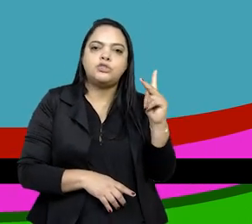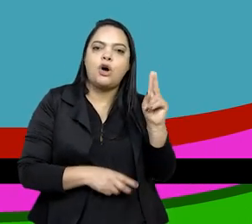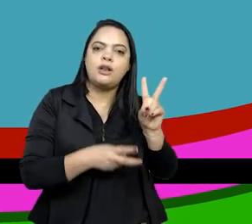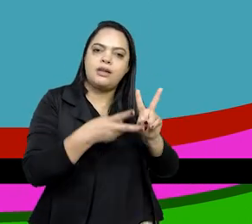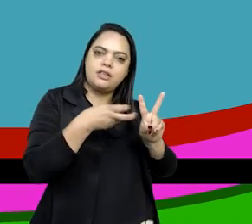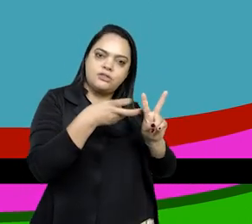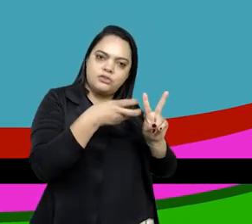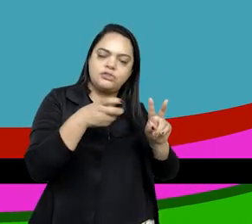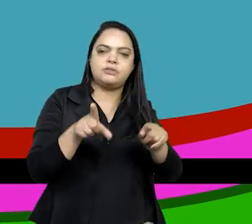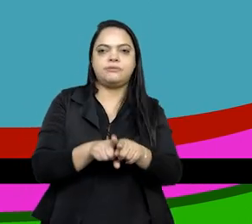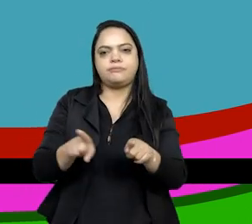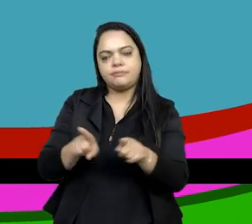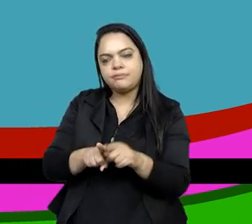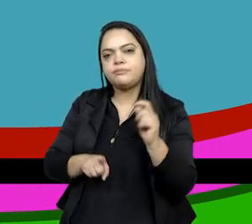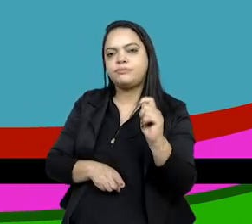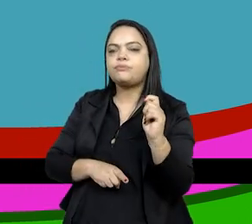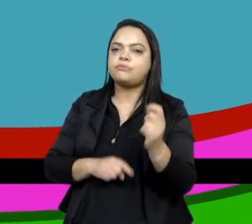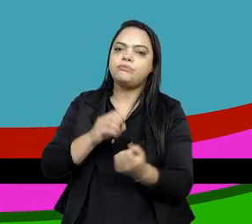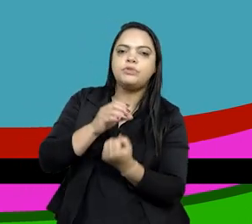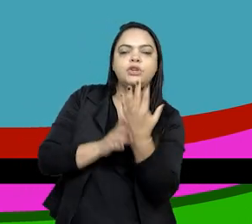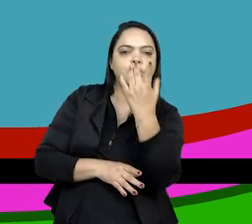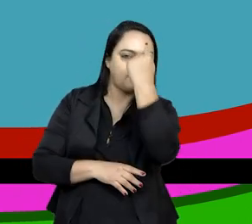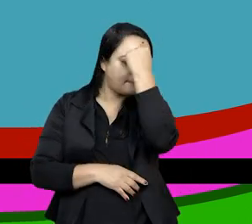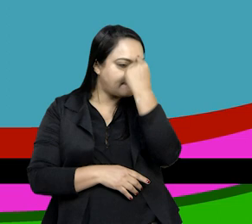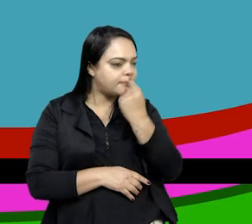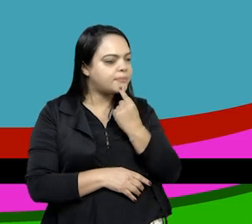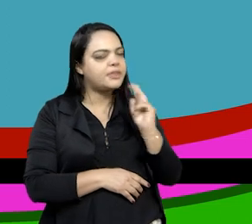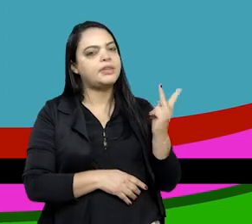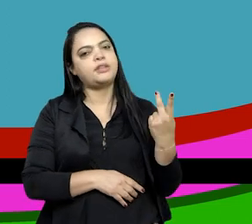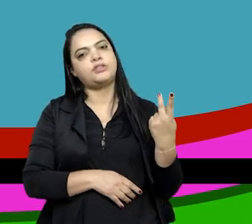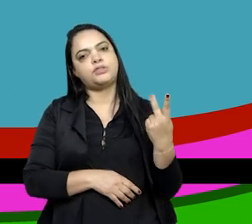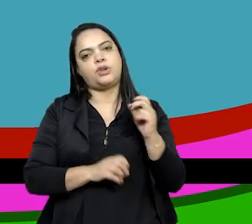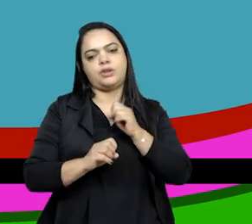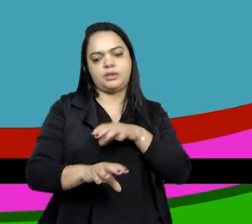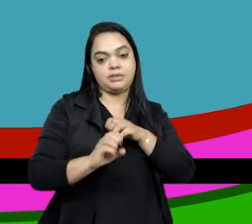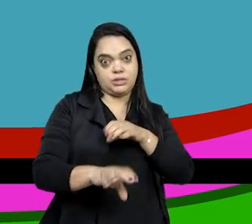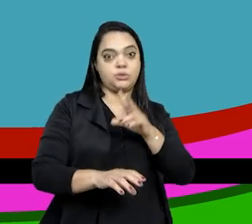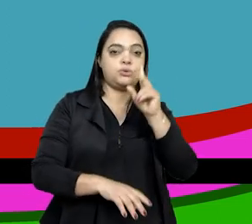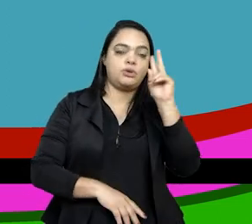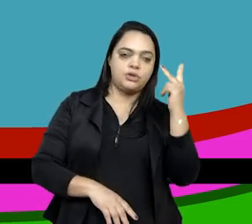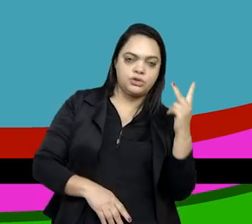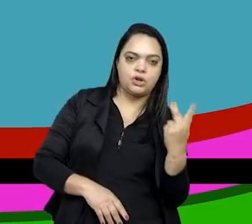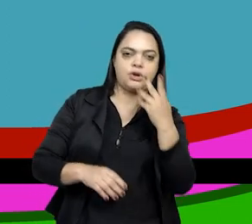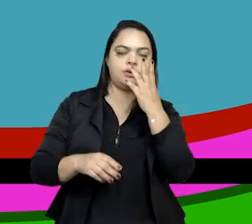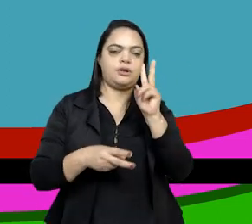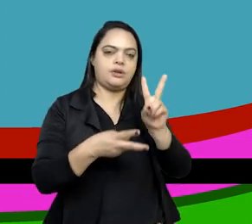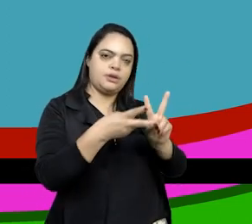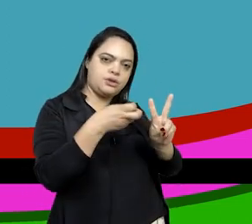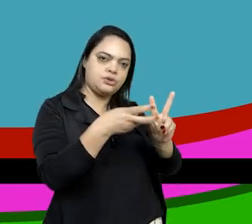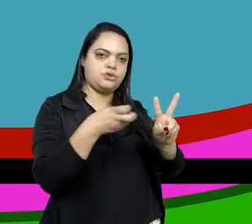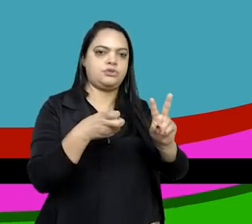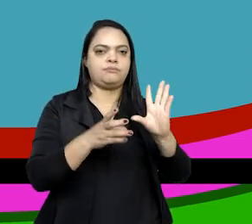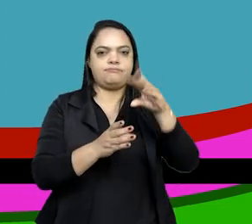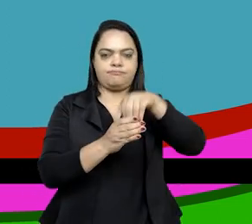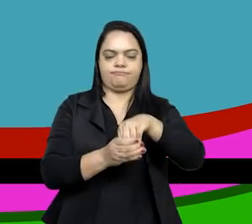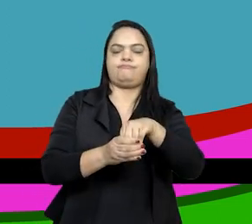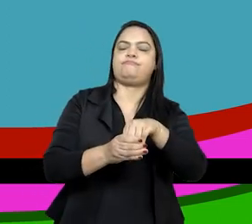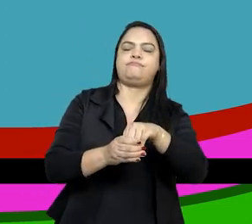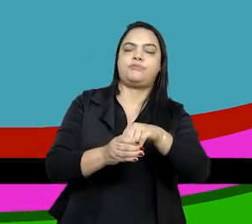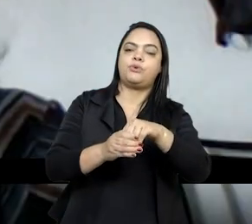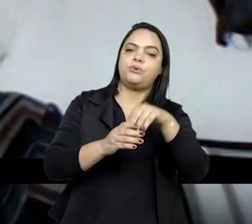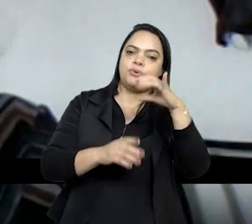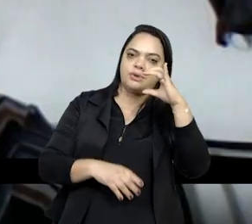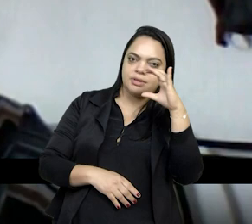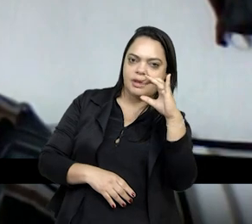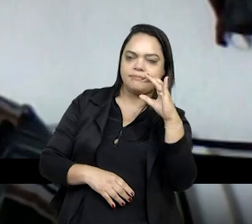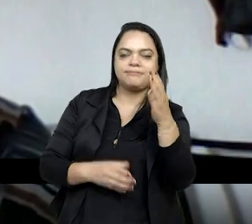e ela é uma das criadoras do perfil sobre ensino de história indígena no Instagram. Luma,